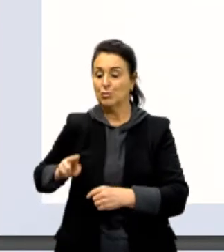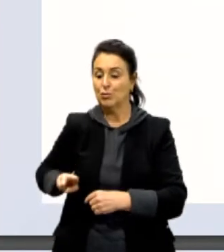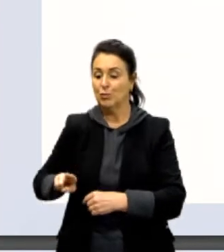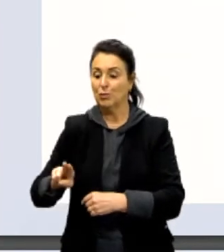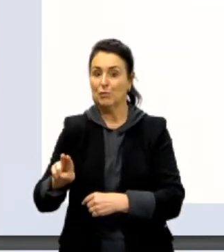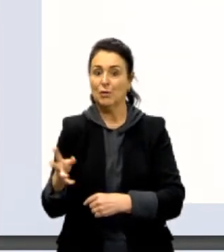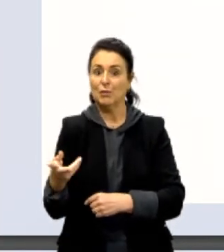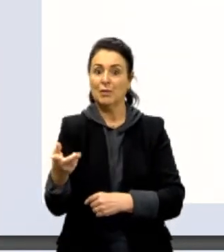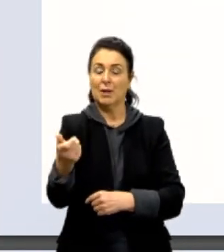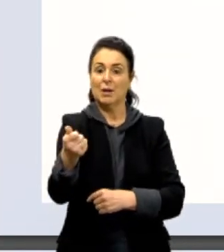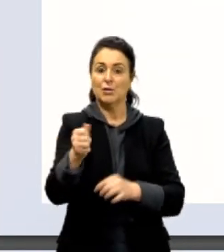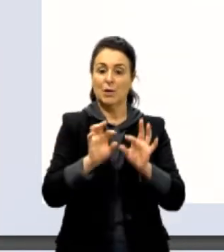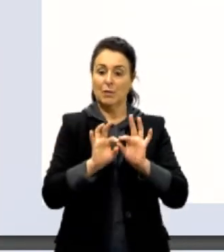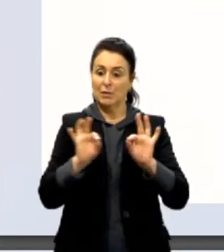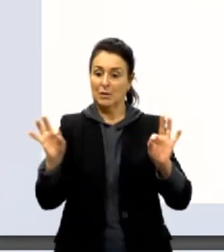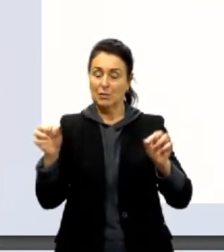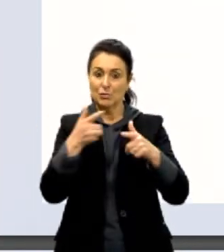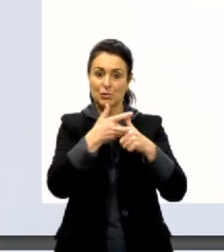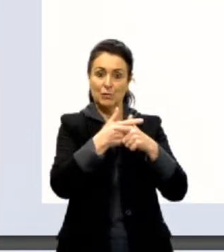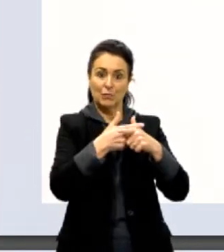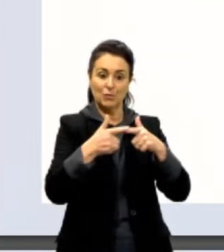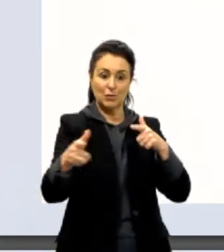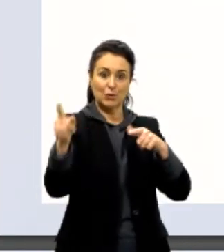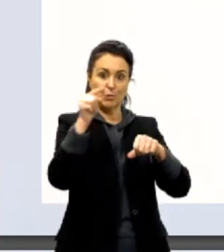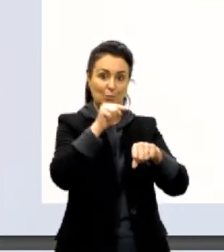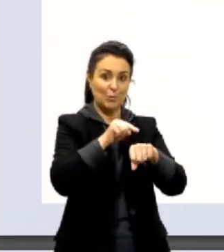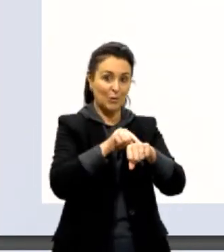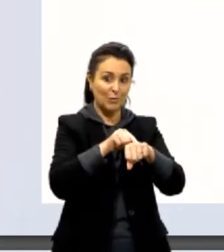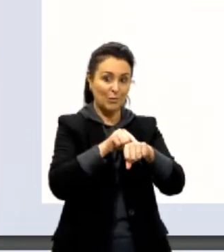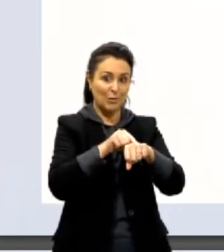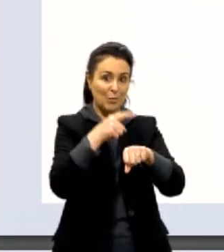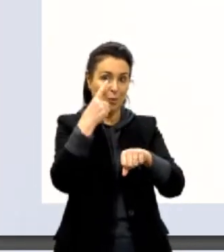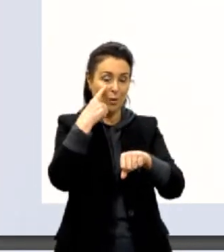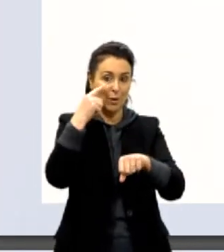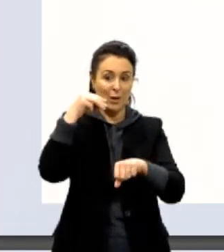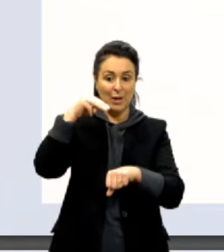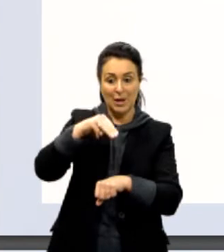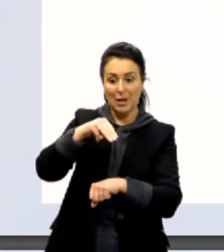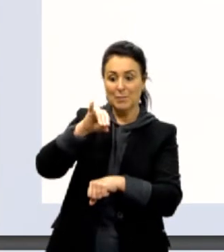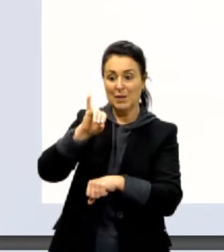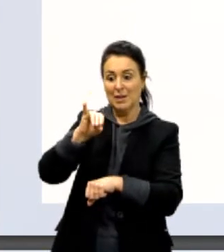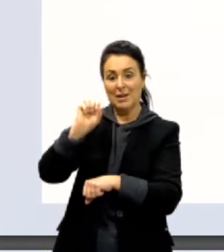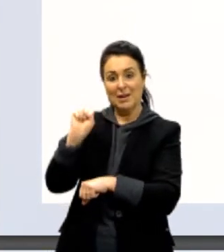unidade de comprimento dividido por uma de tempo. Pode ver, M e S.